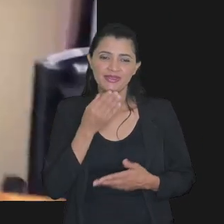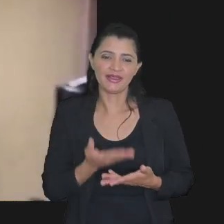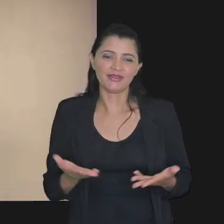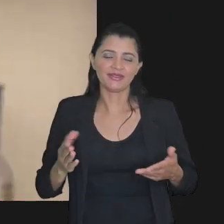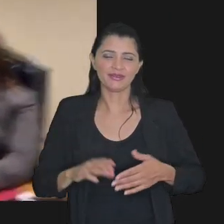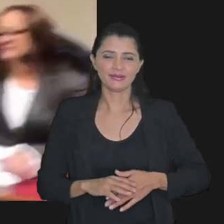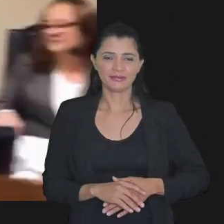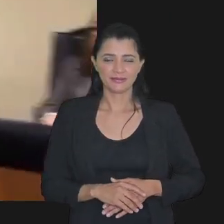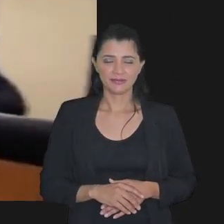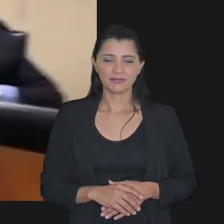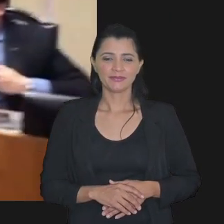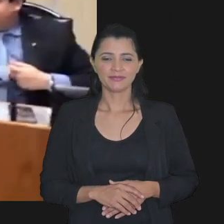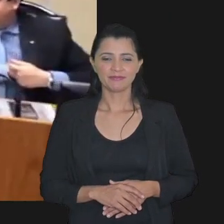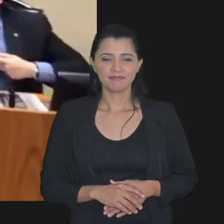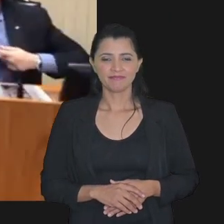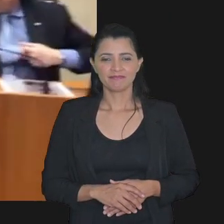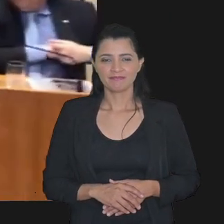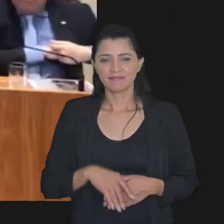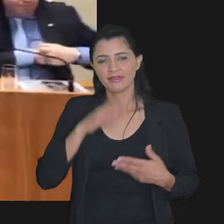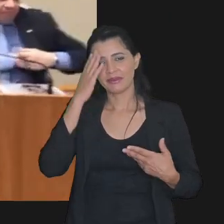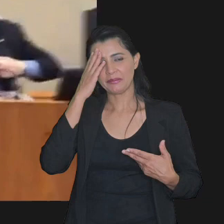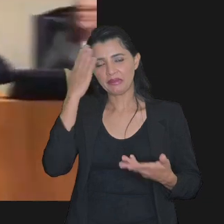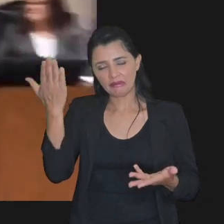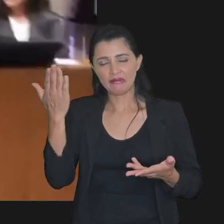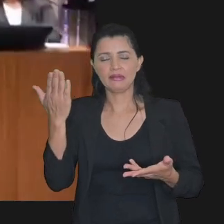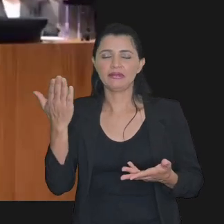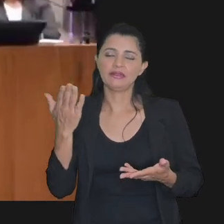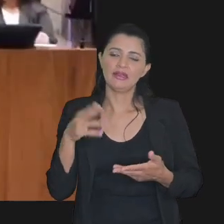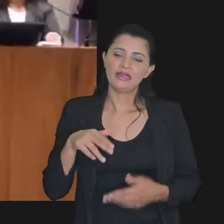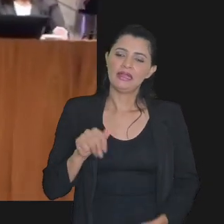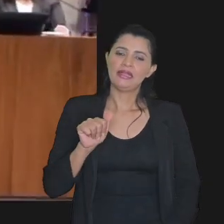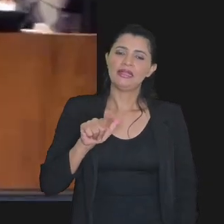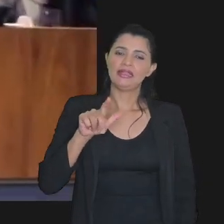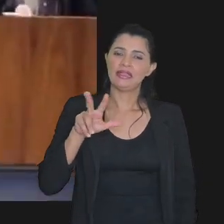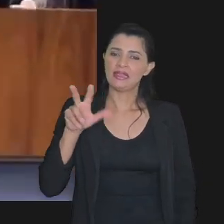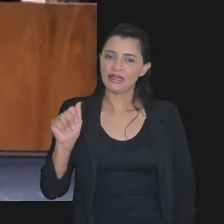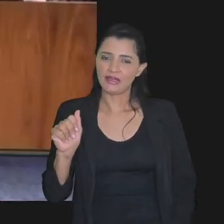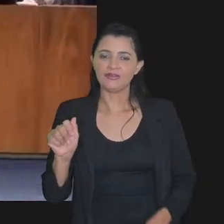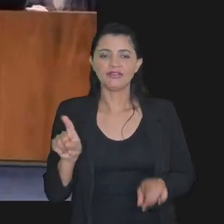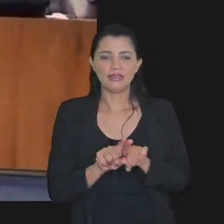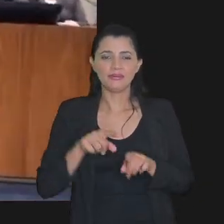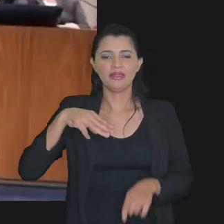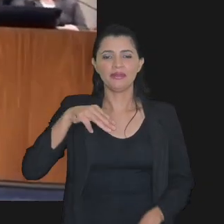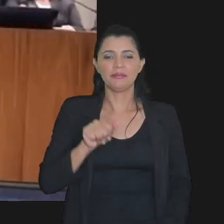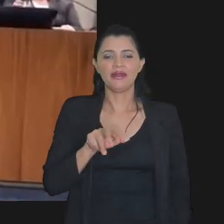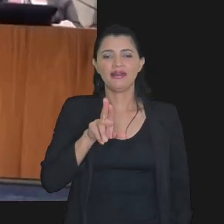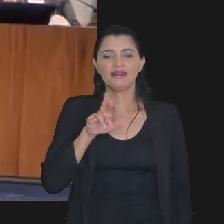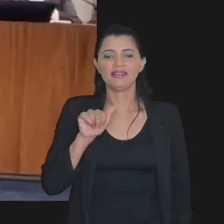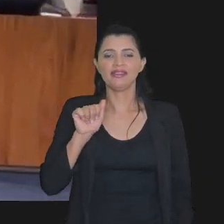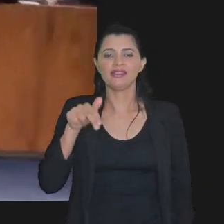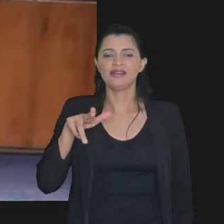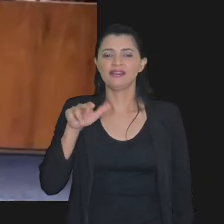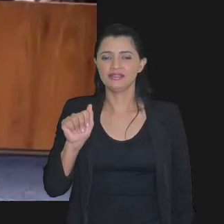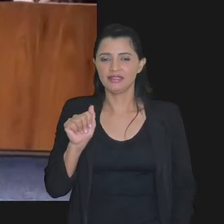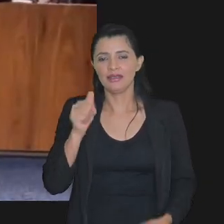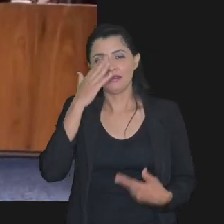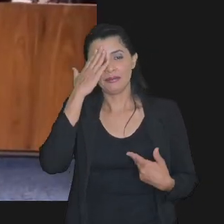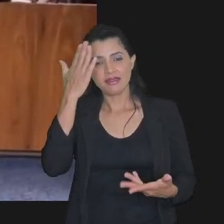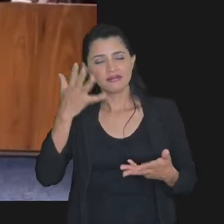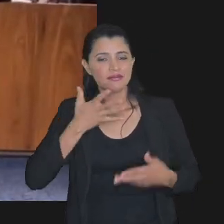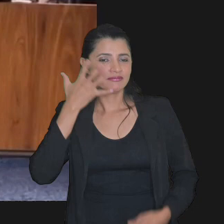muito bem obrigado doutora Nalva doutora Mariana também muito obrigado pelas exposições eu